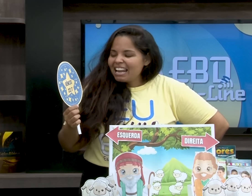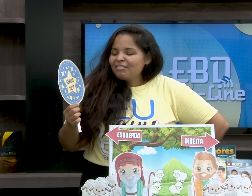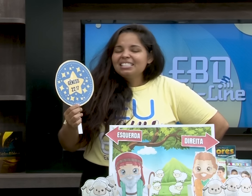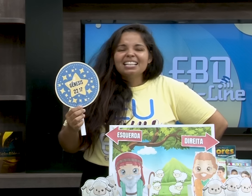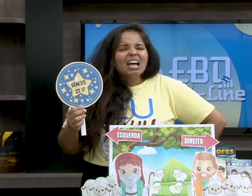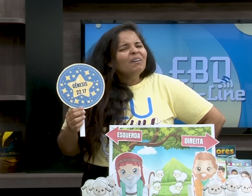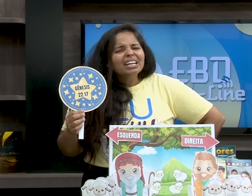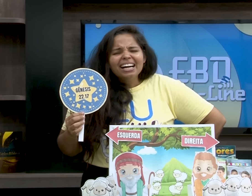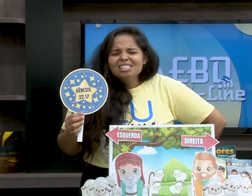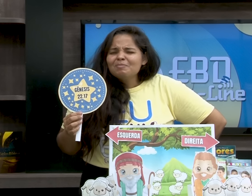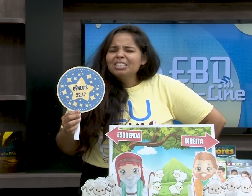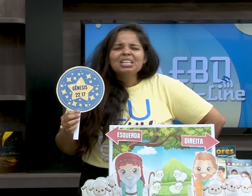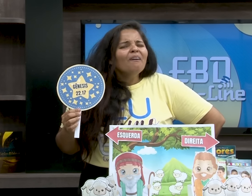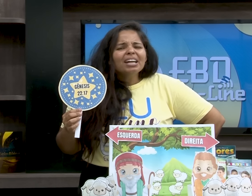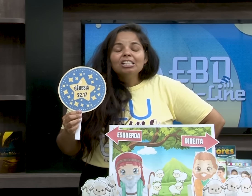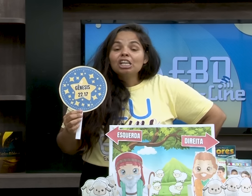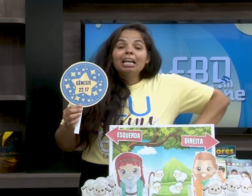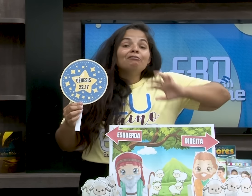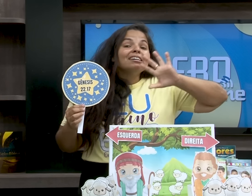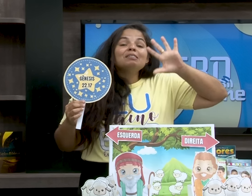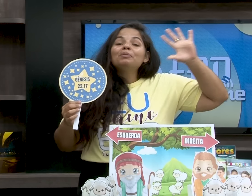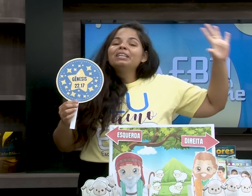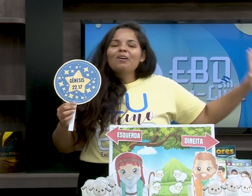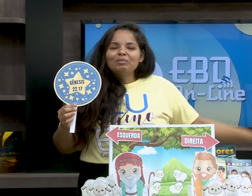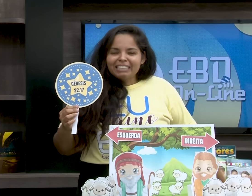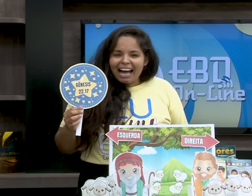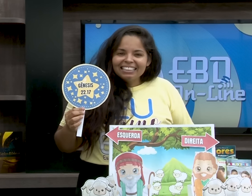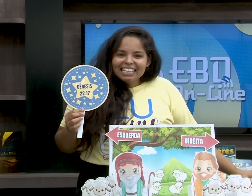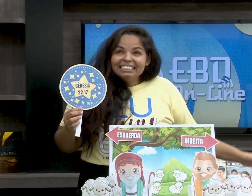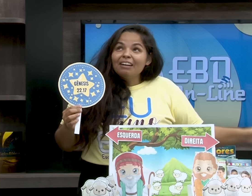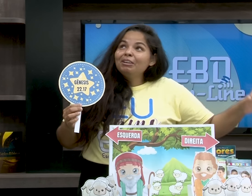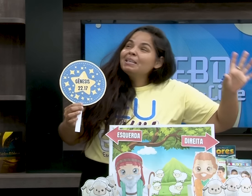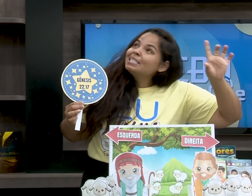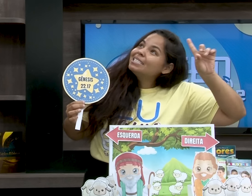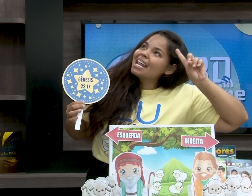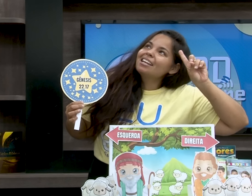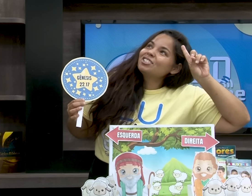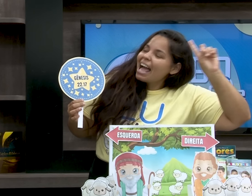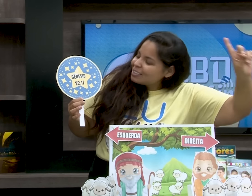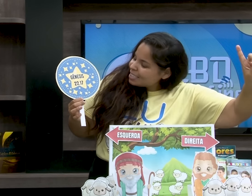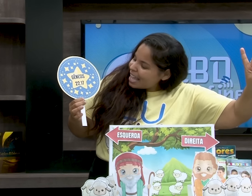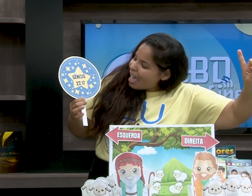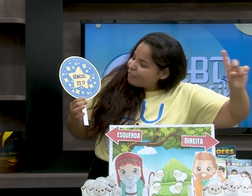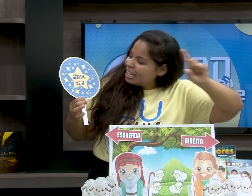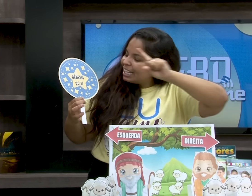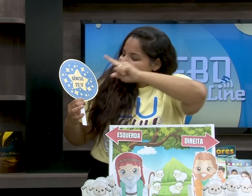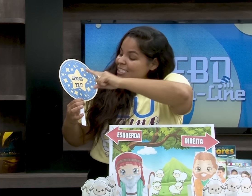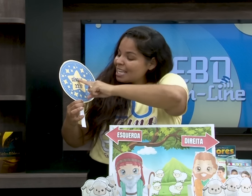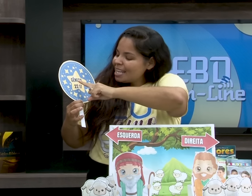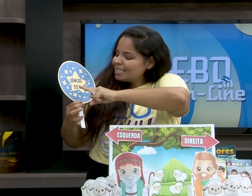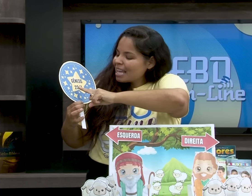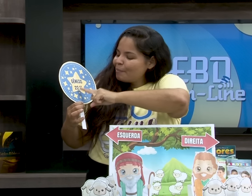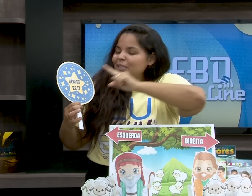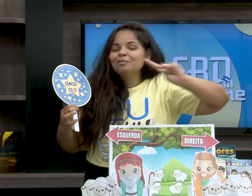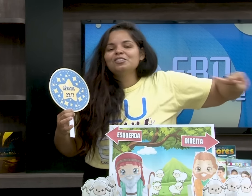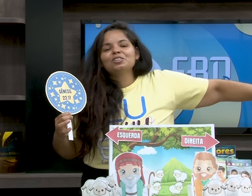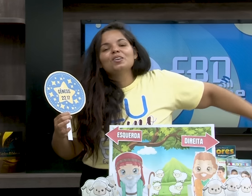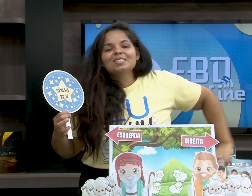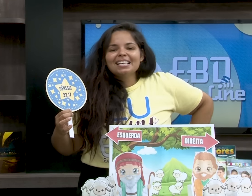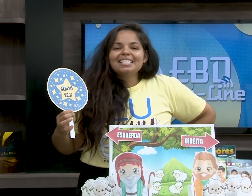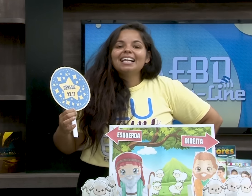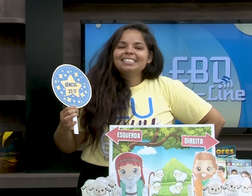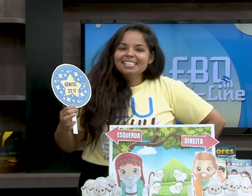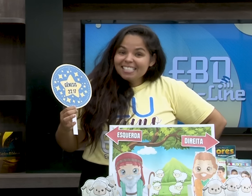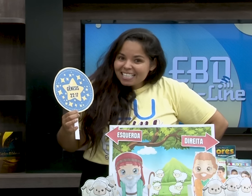ela vai ser tão grande, mas tão grande que não vai se poder contar. Tá vendo as estrelas lá do céu? Lá em Gênesis, capítulo